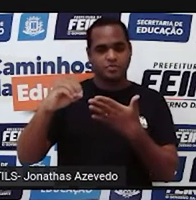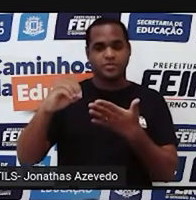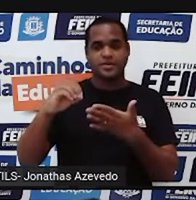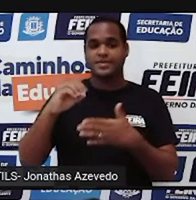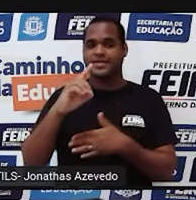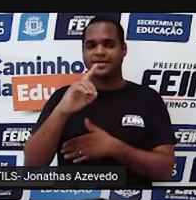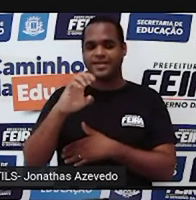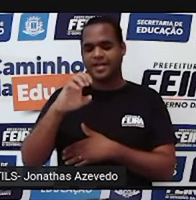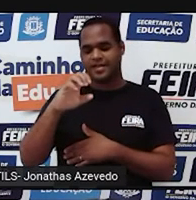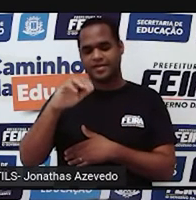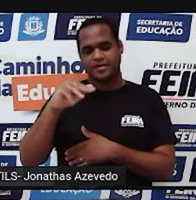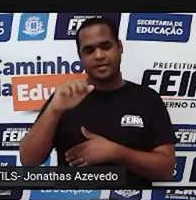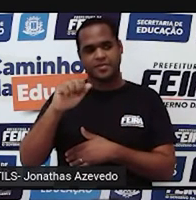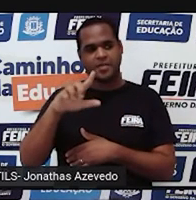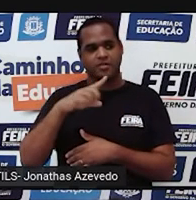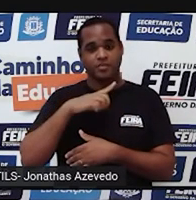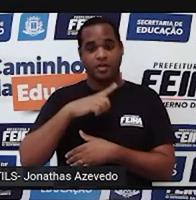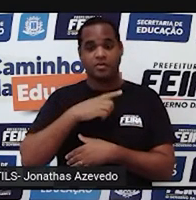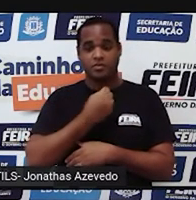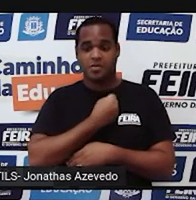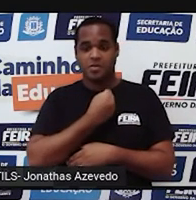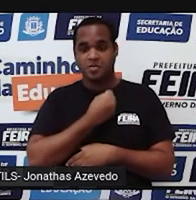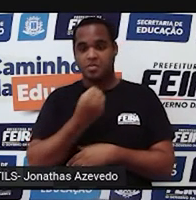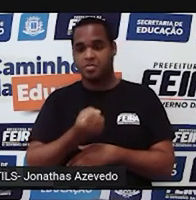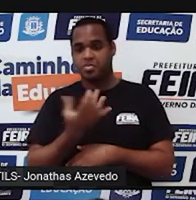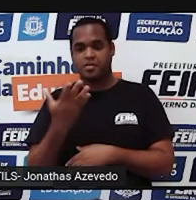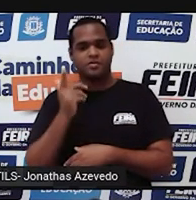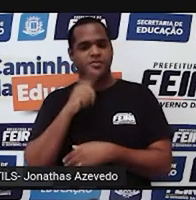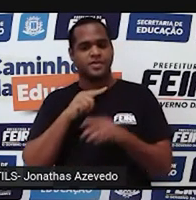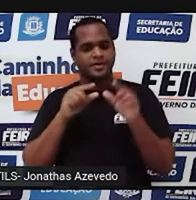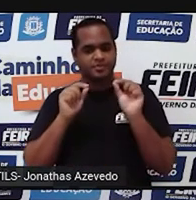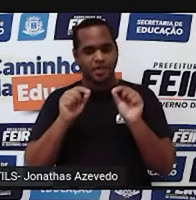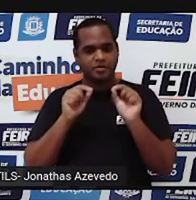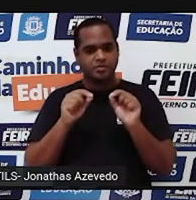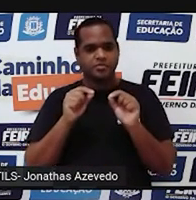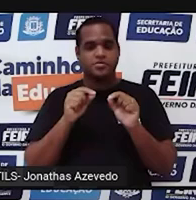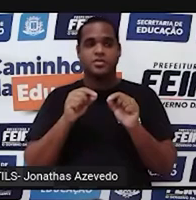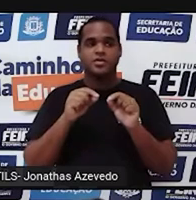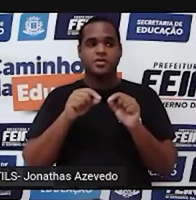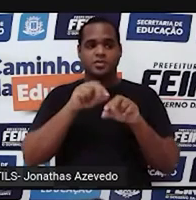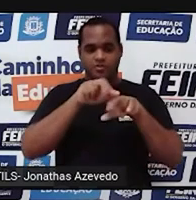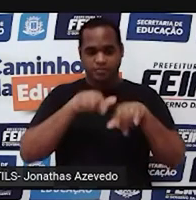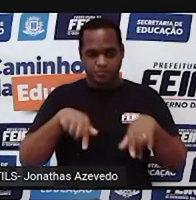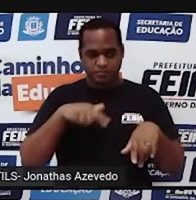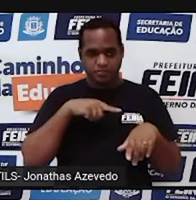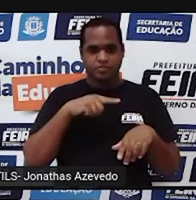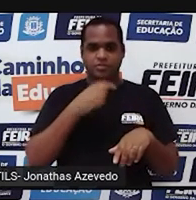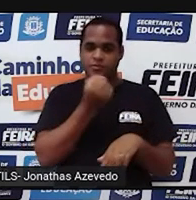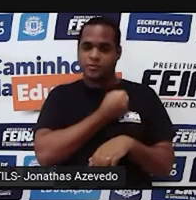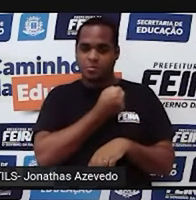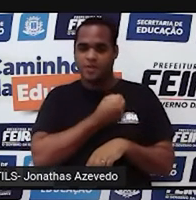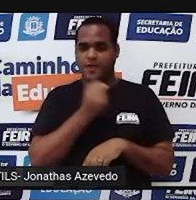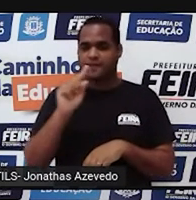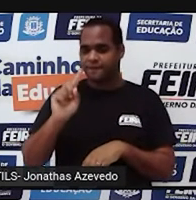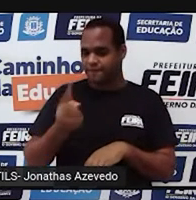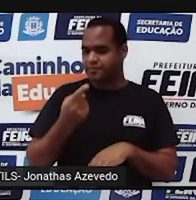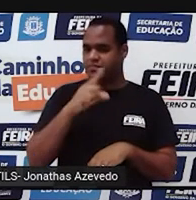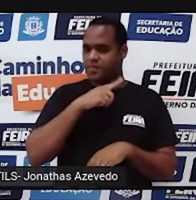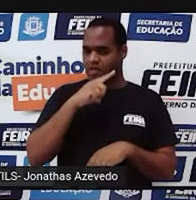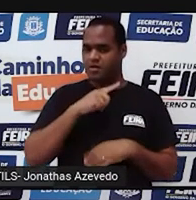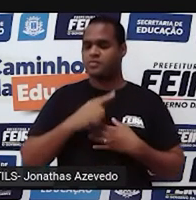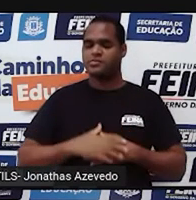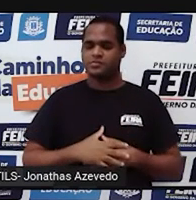Números escritos na forma decimal. Números aqueles números que têm a vírgula. Olha